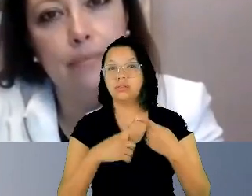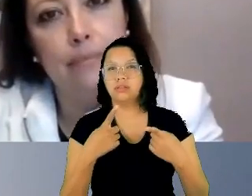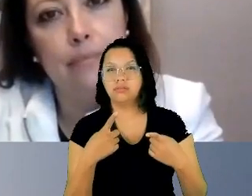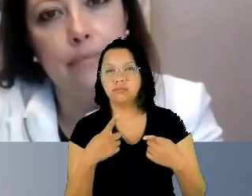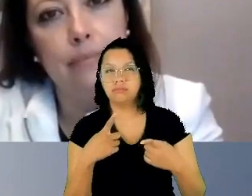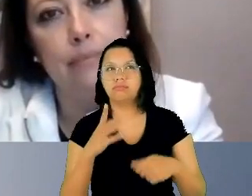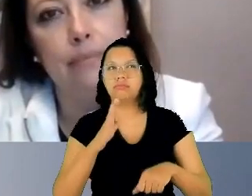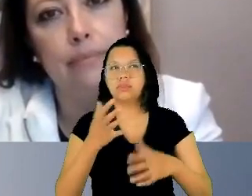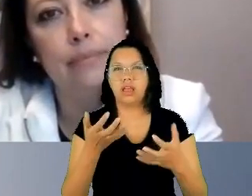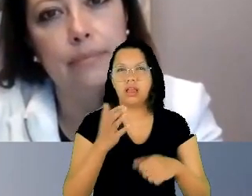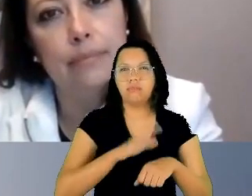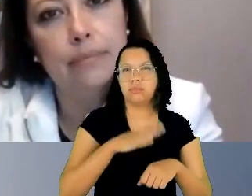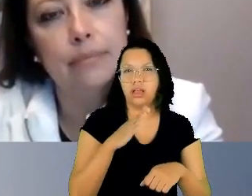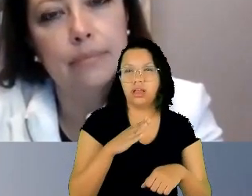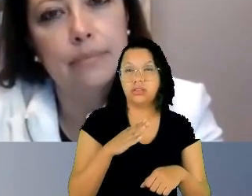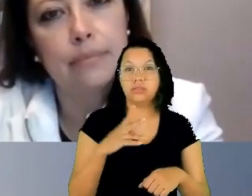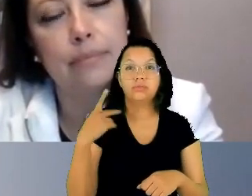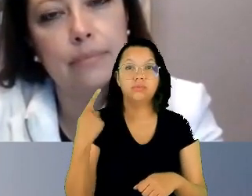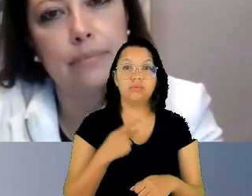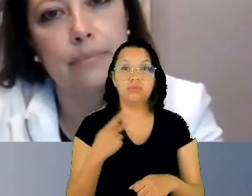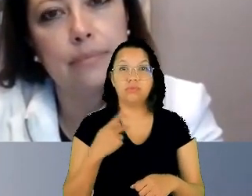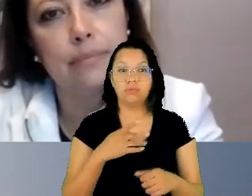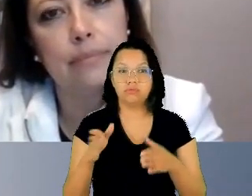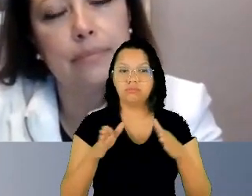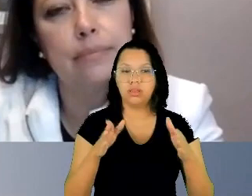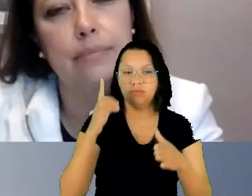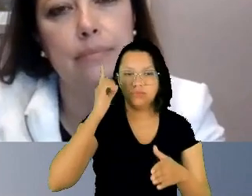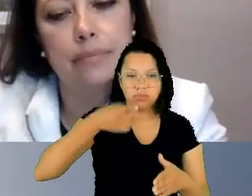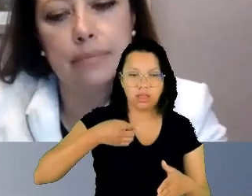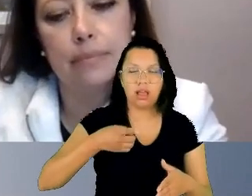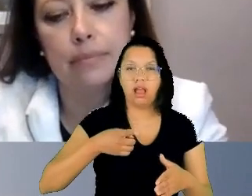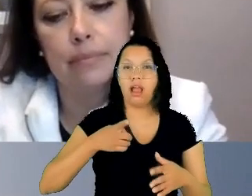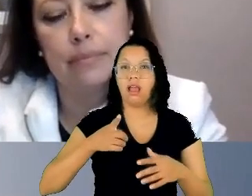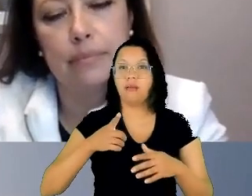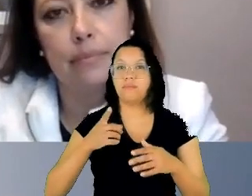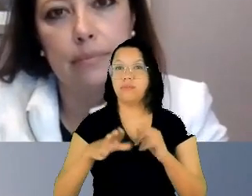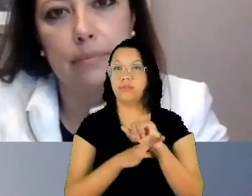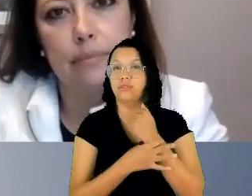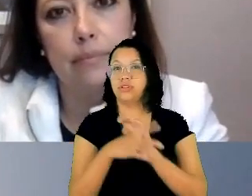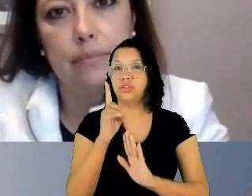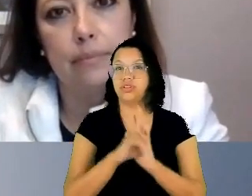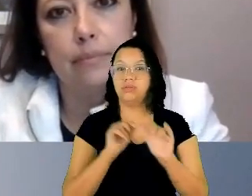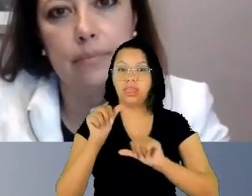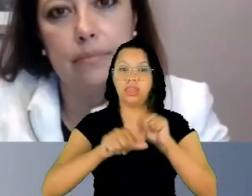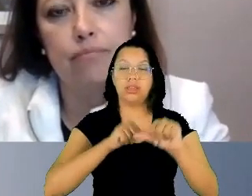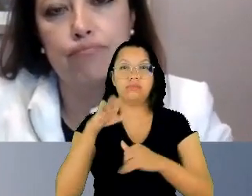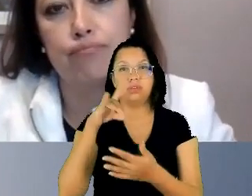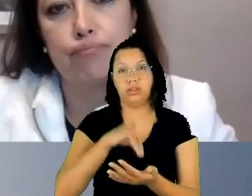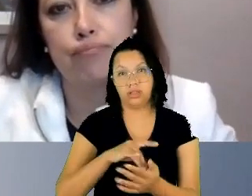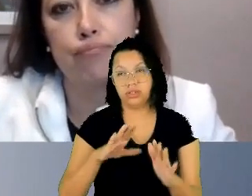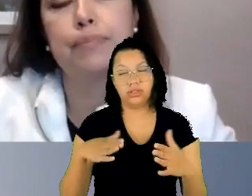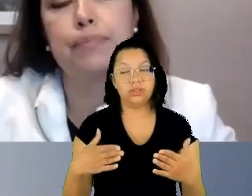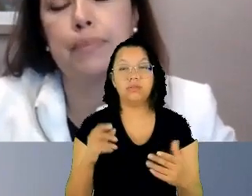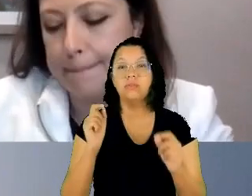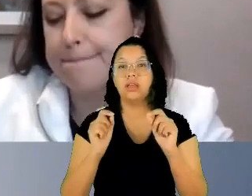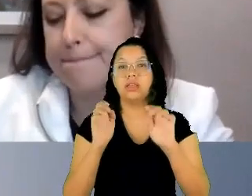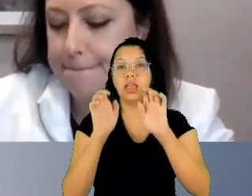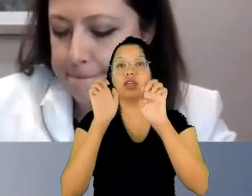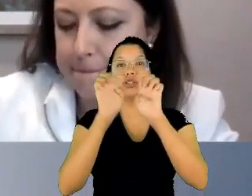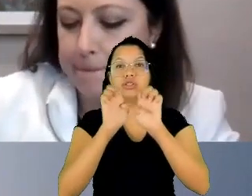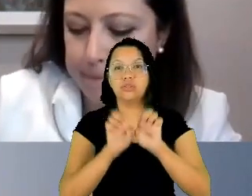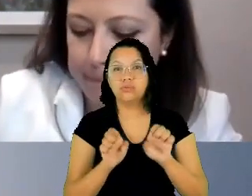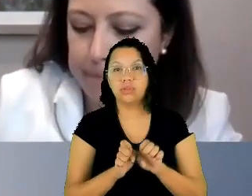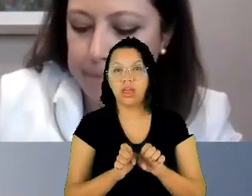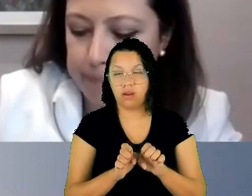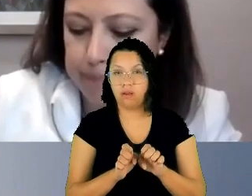e transformar realidades. Então, qual é a ideia? Violações estruturais têm causas estruturais e nós